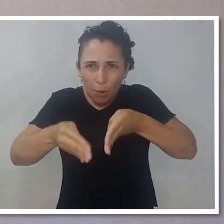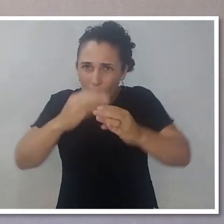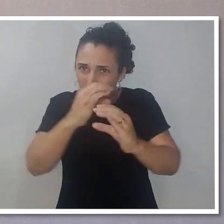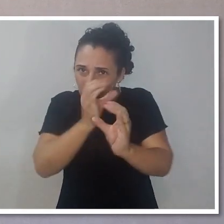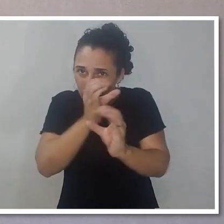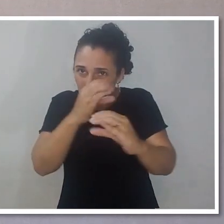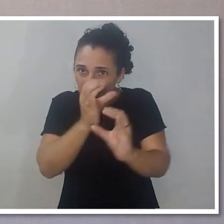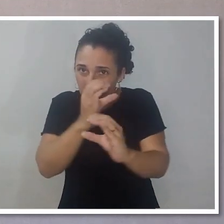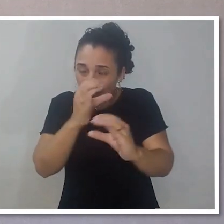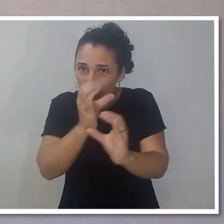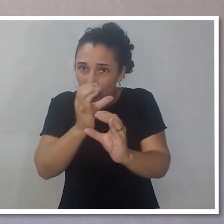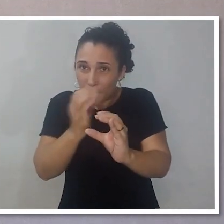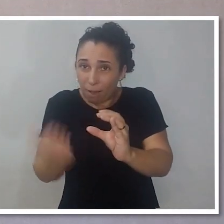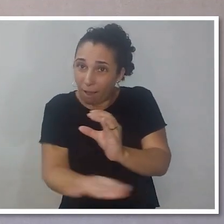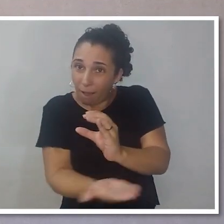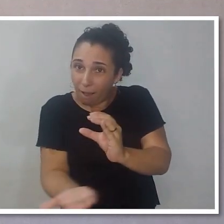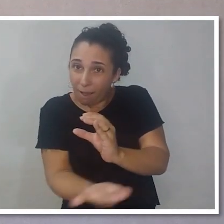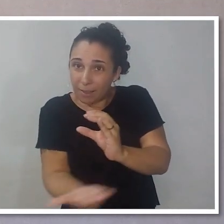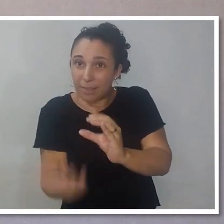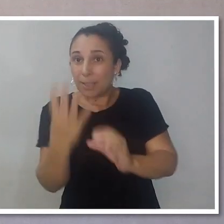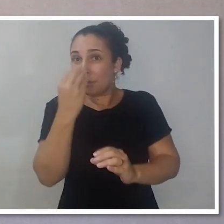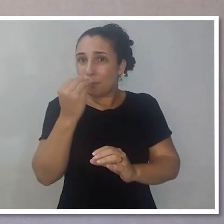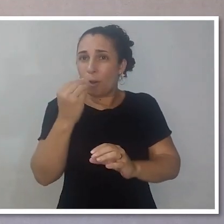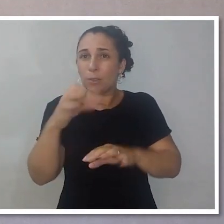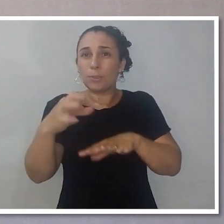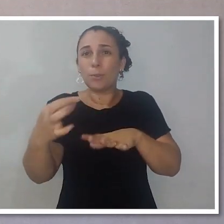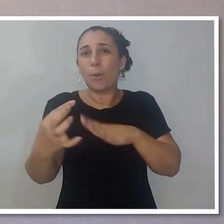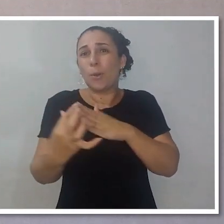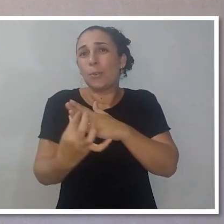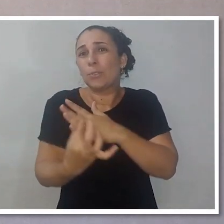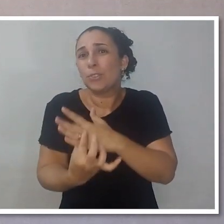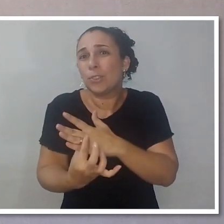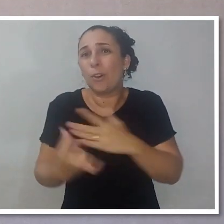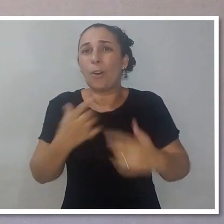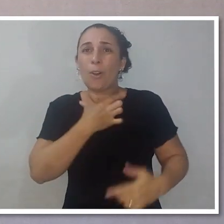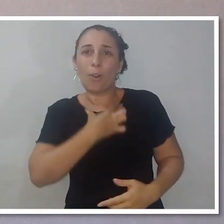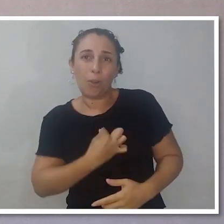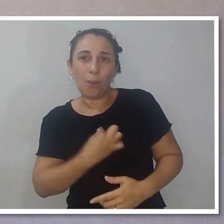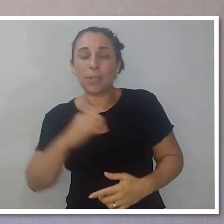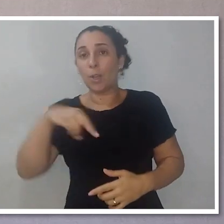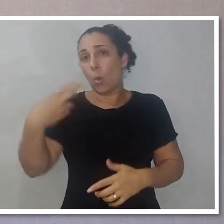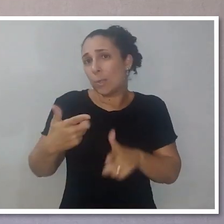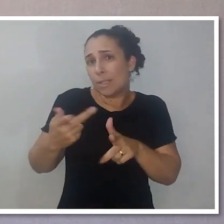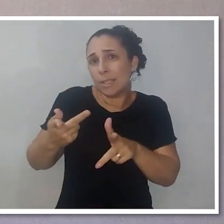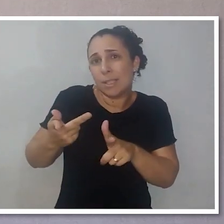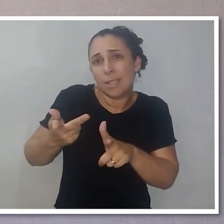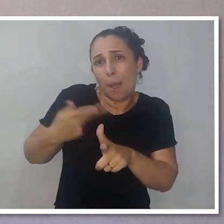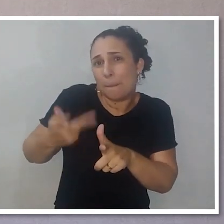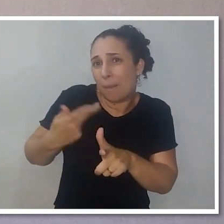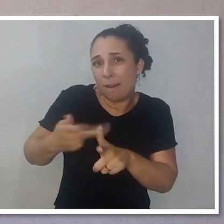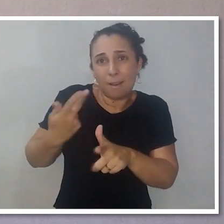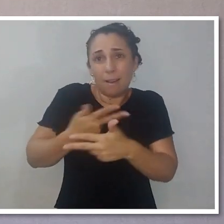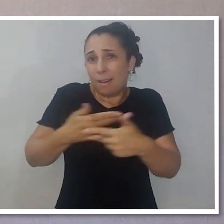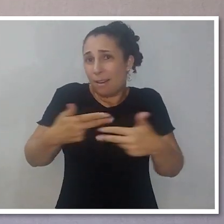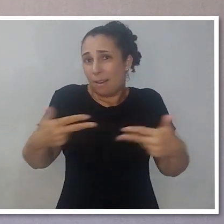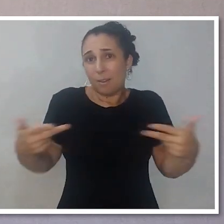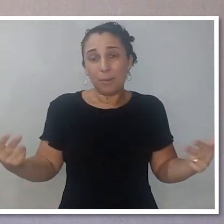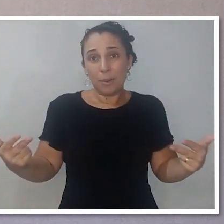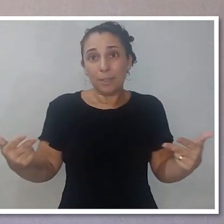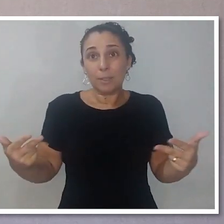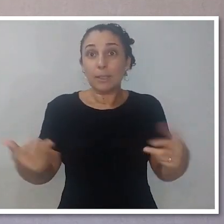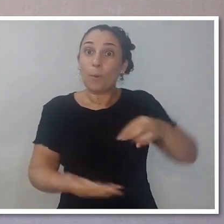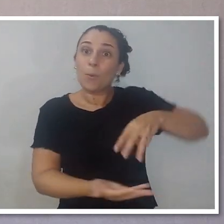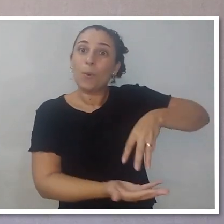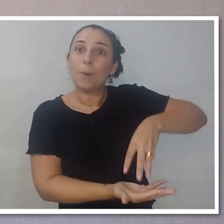foco aqui agora. Imagina, poderia ter um produto aqui na minha frente, uma joia, um calçado, alguma coisa do tipo. Então,